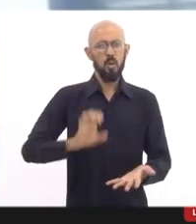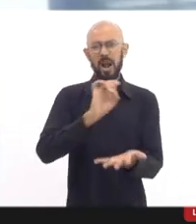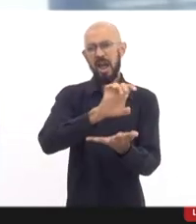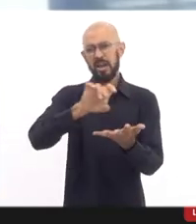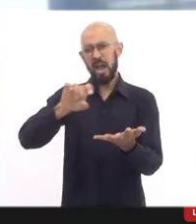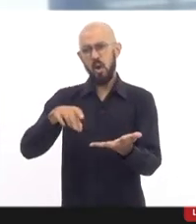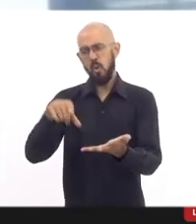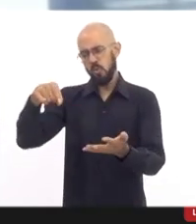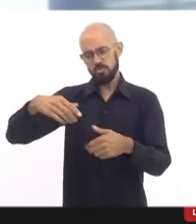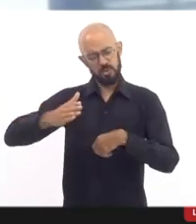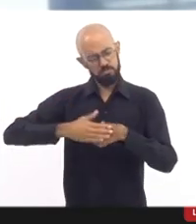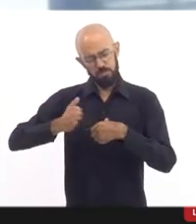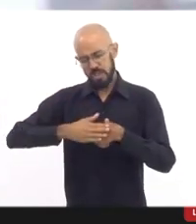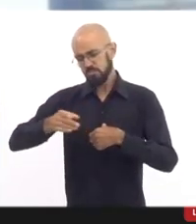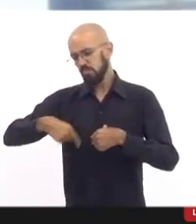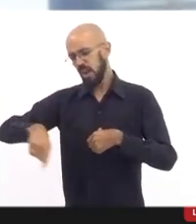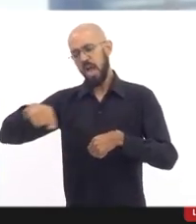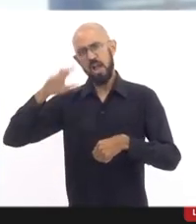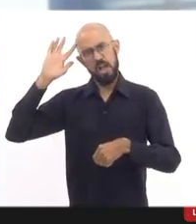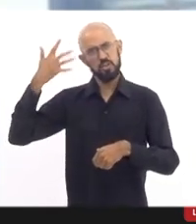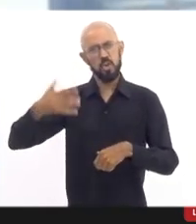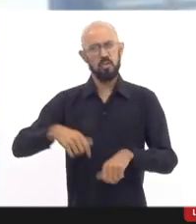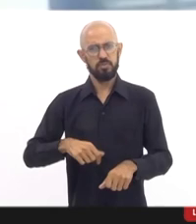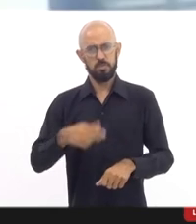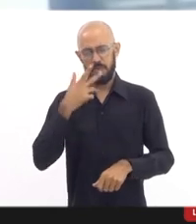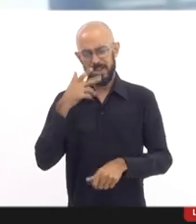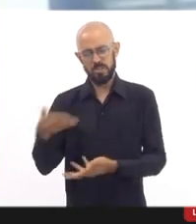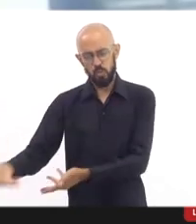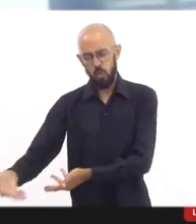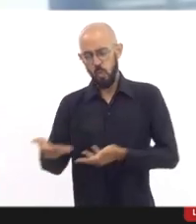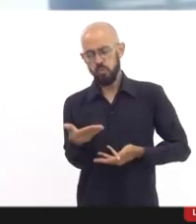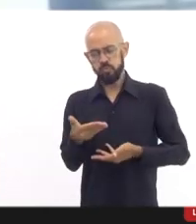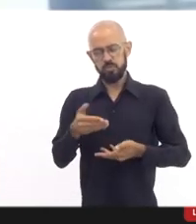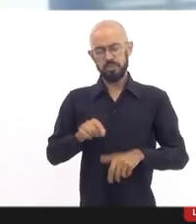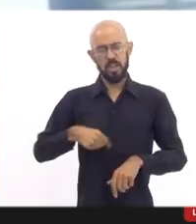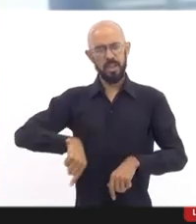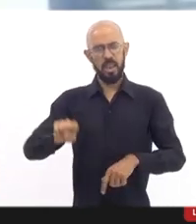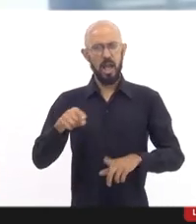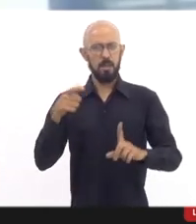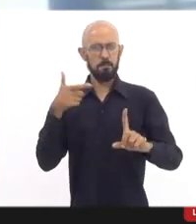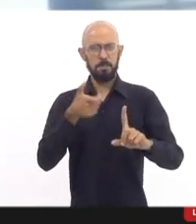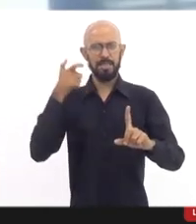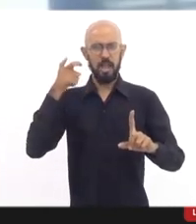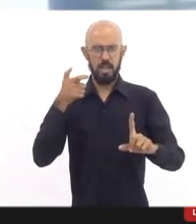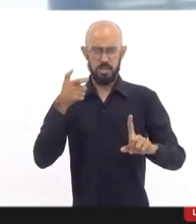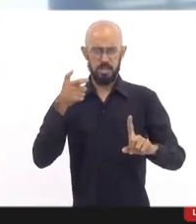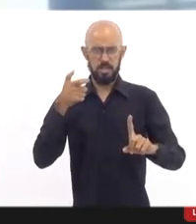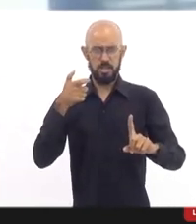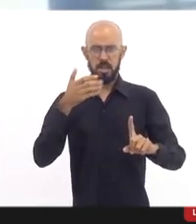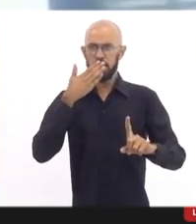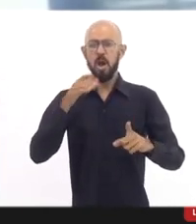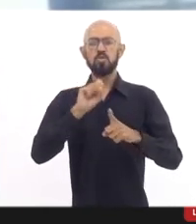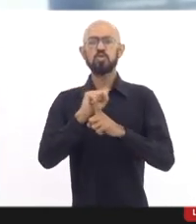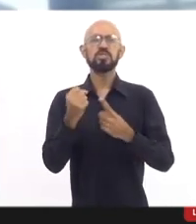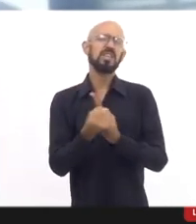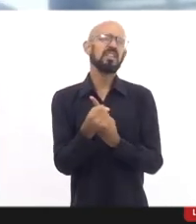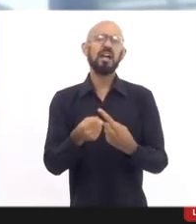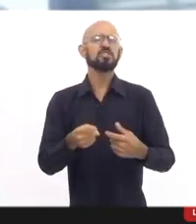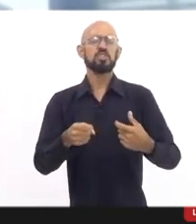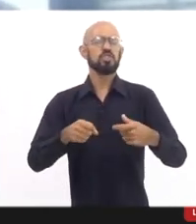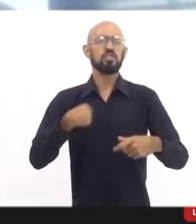convite ao justiçamento, ao linchamento. Sociedade que a gente está vivendo. O que é isso? Bem,